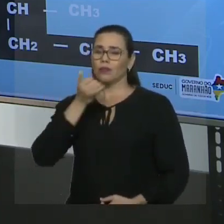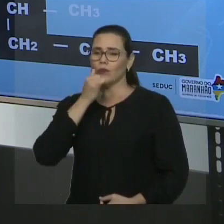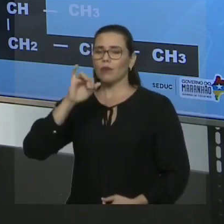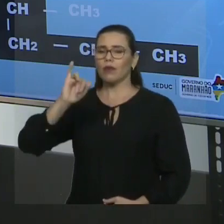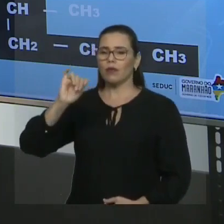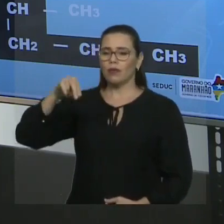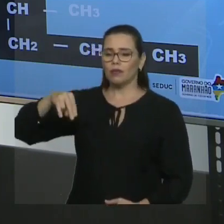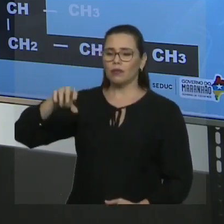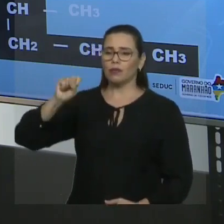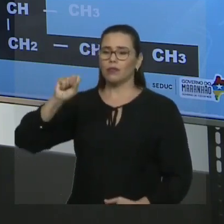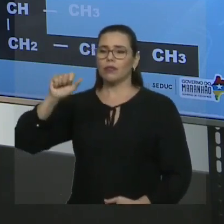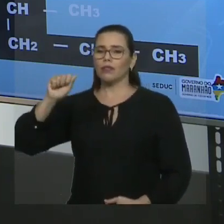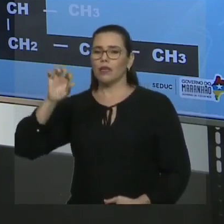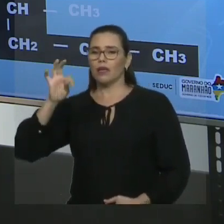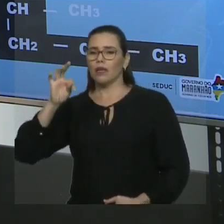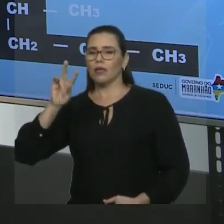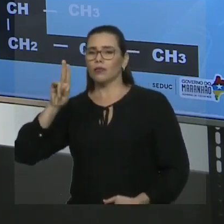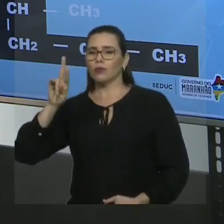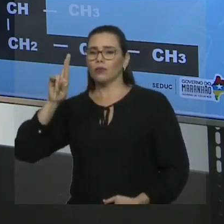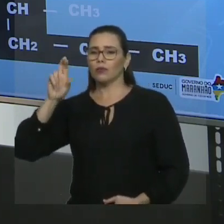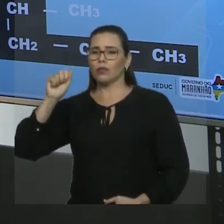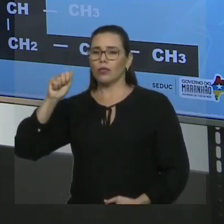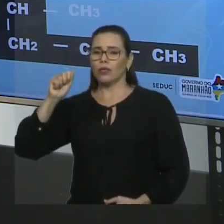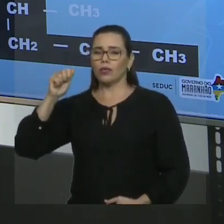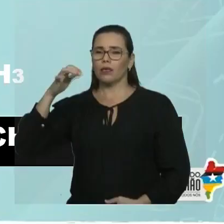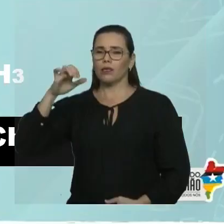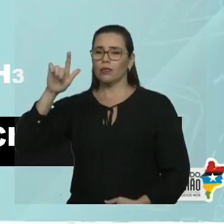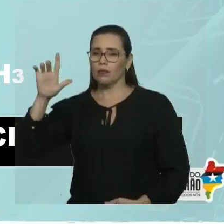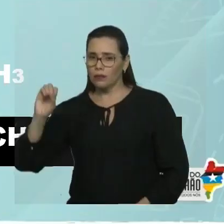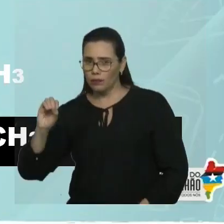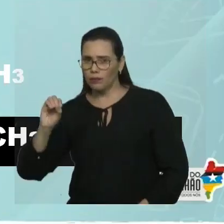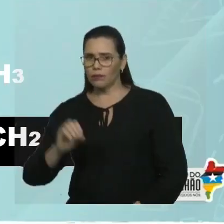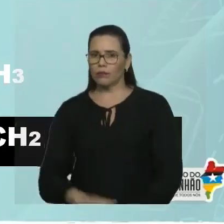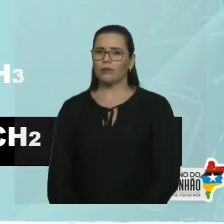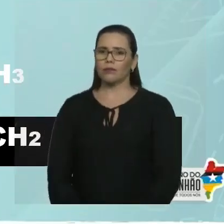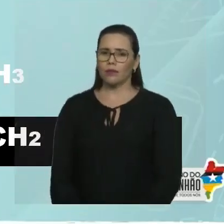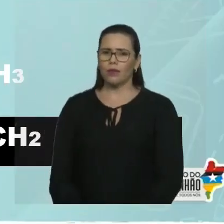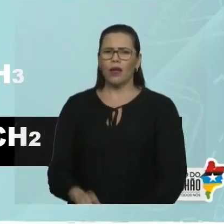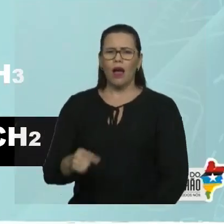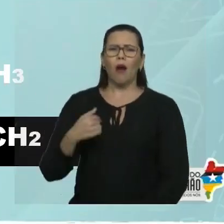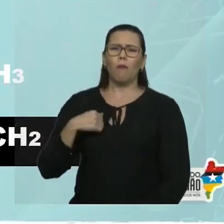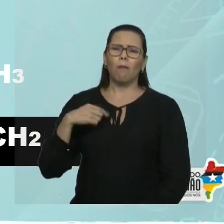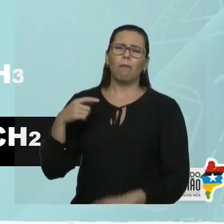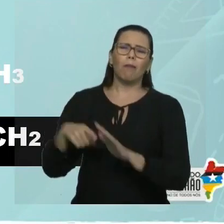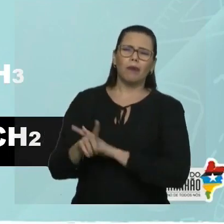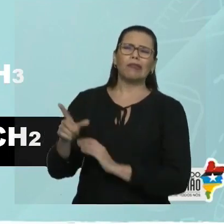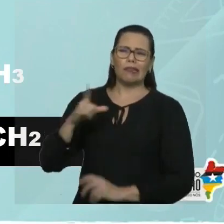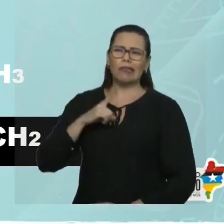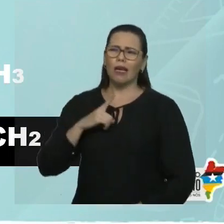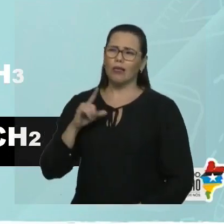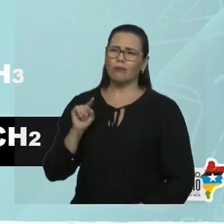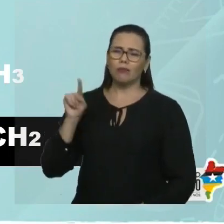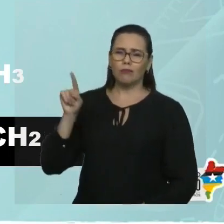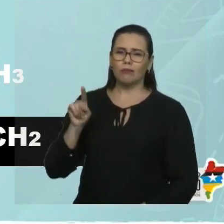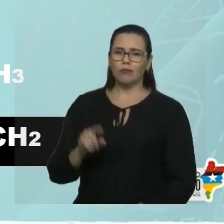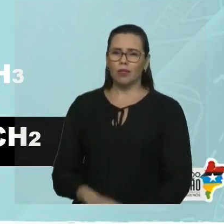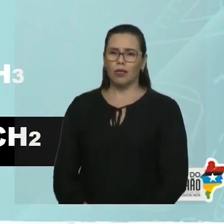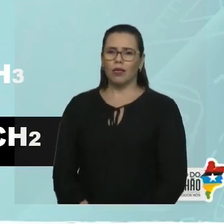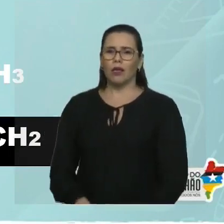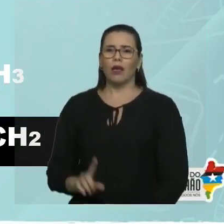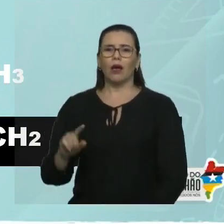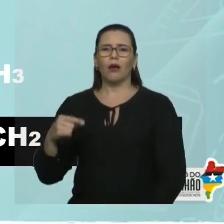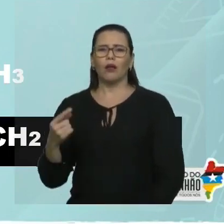extremidade mais próxima da insaturação. E se não tivesse insaturação, professor? Você numera da extremidade mais próxima dos radicais.